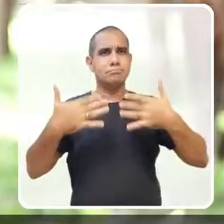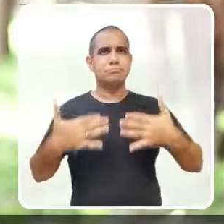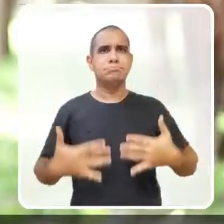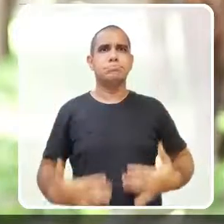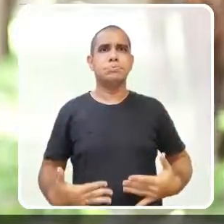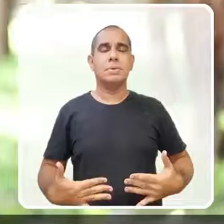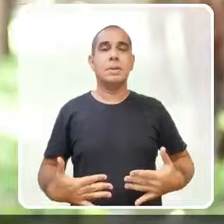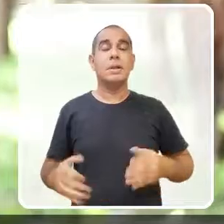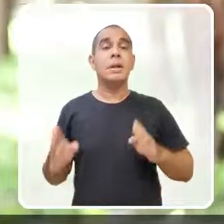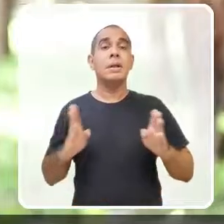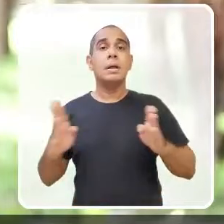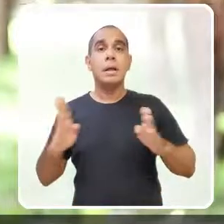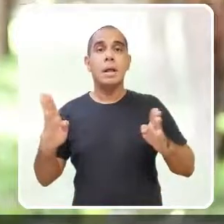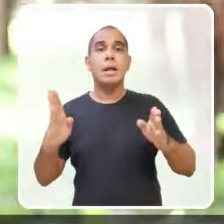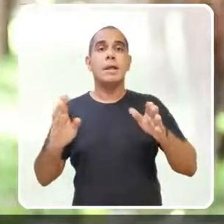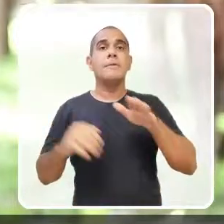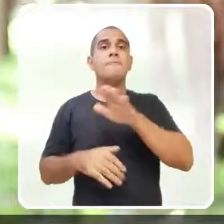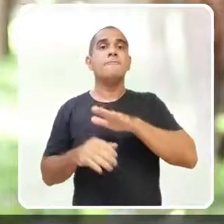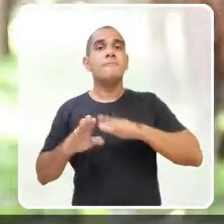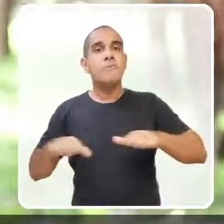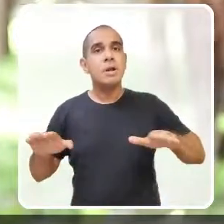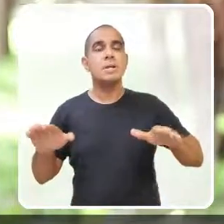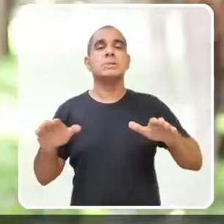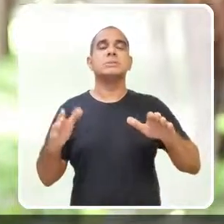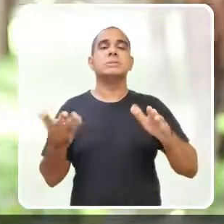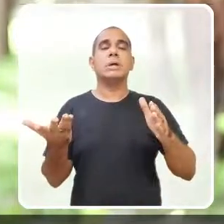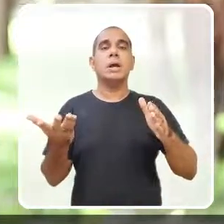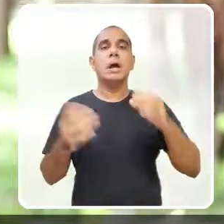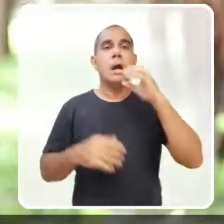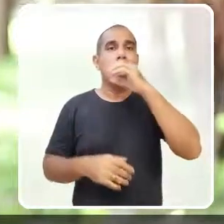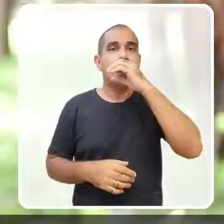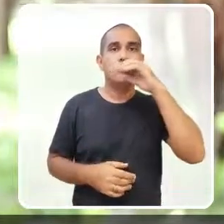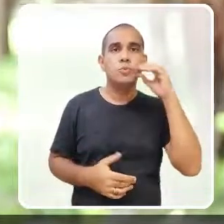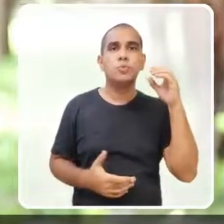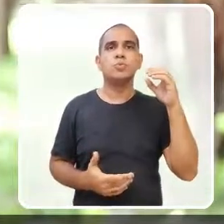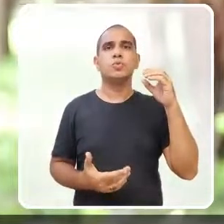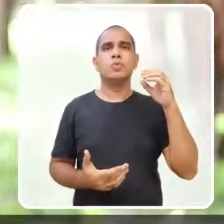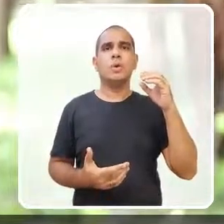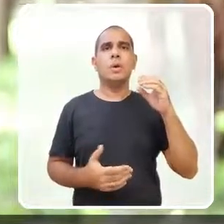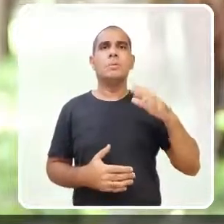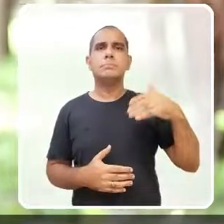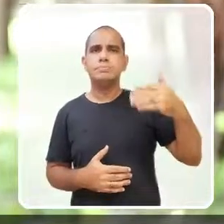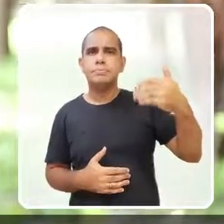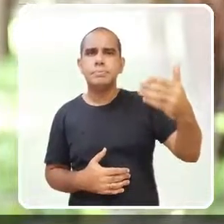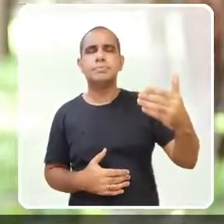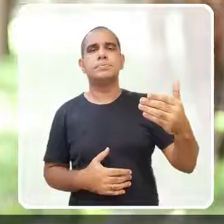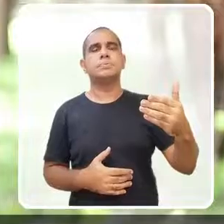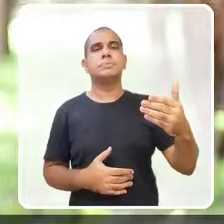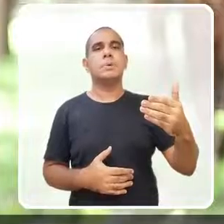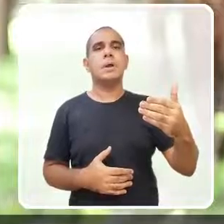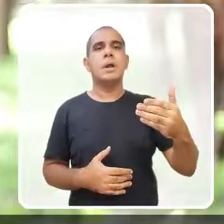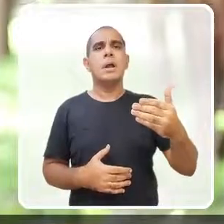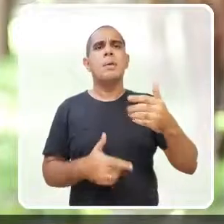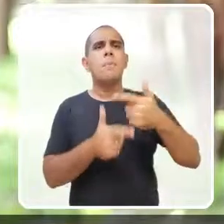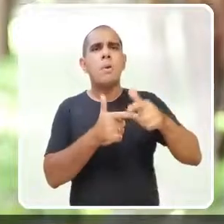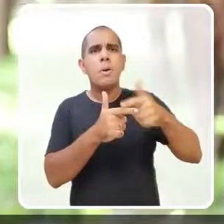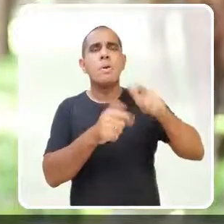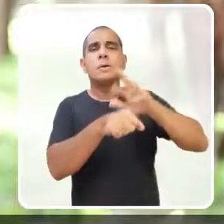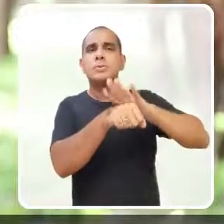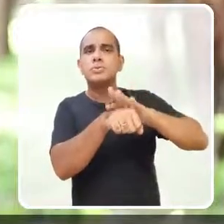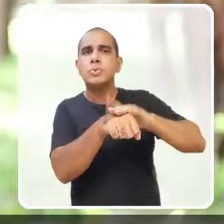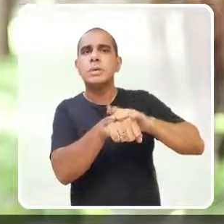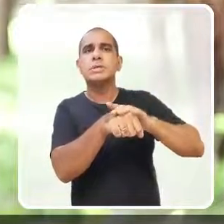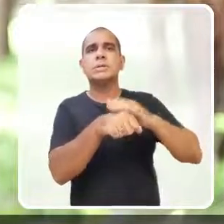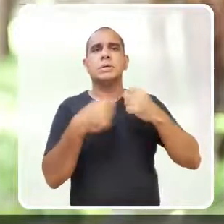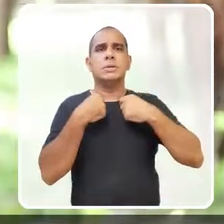percorrem toda a infância e a fase adulta, levando a doenças como enfisema, a